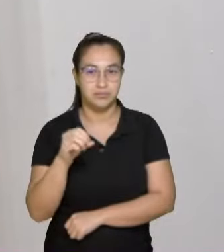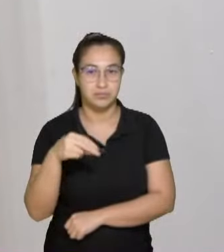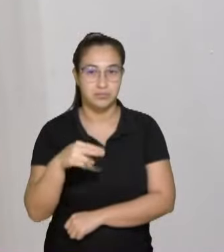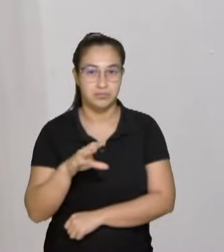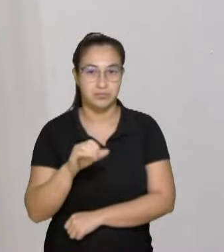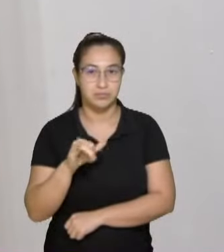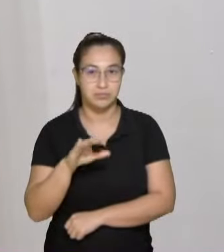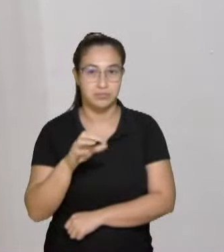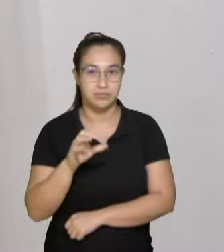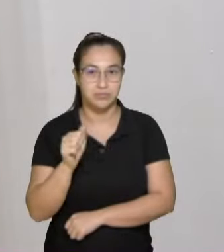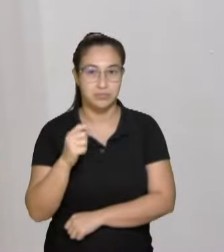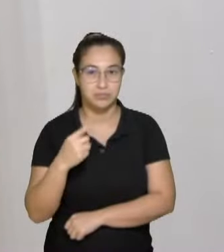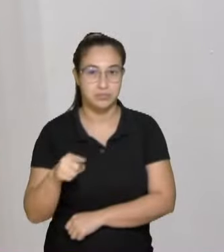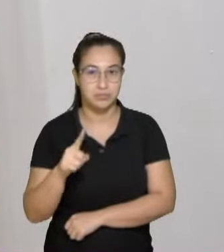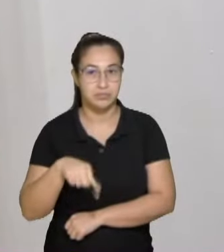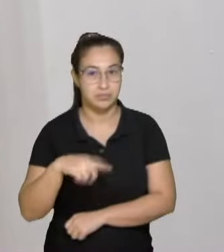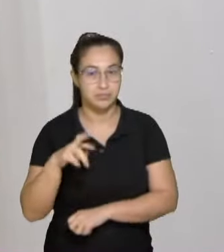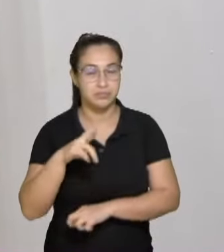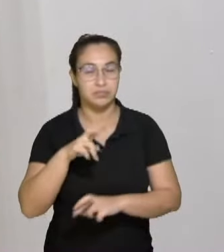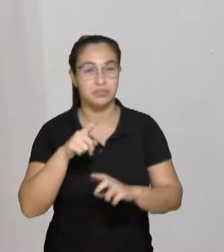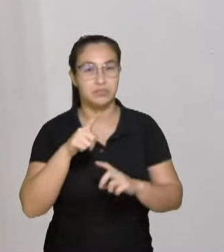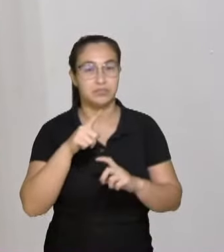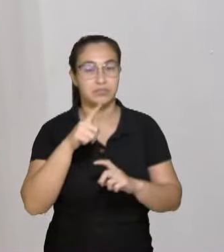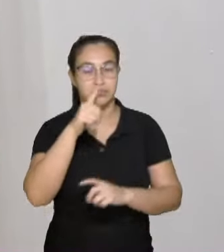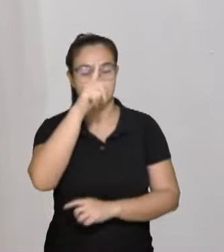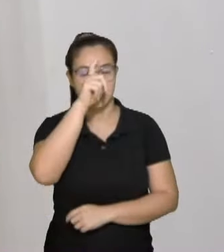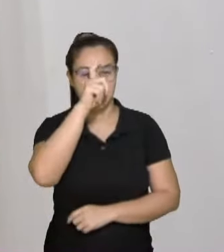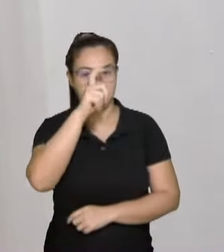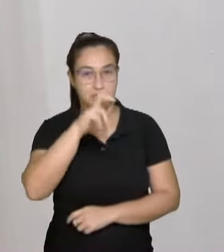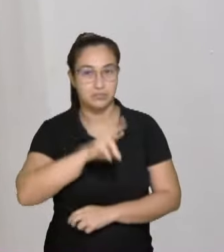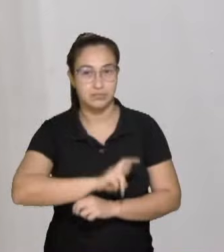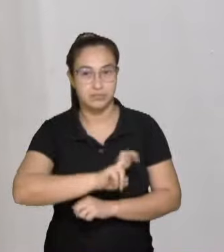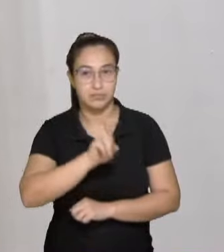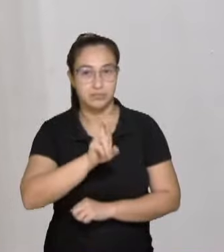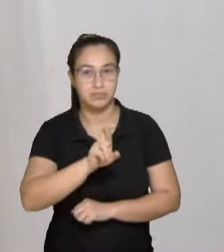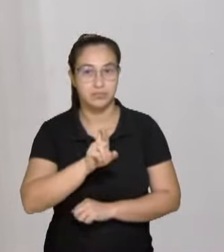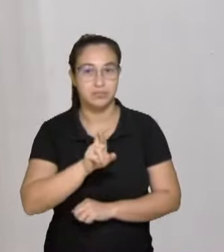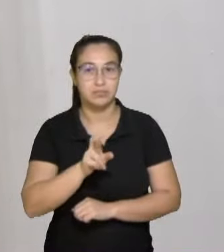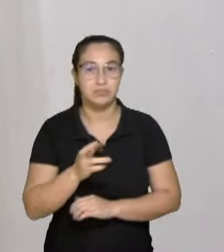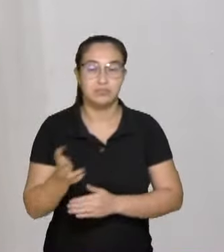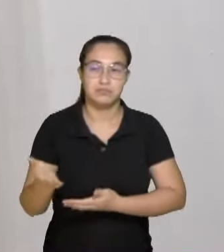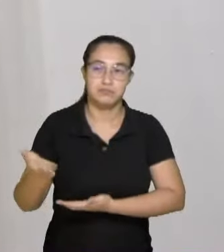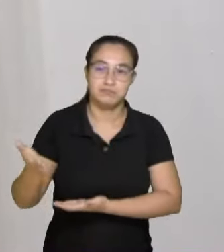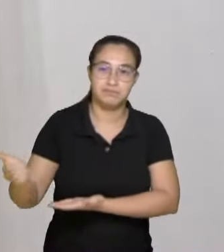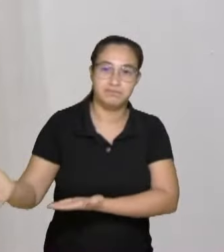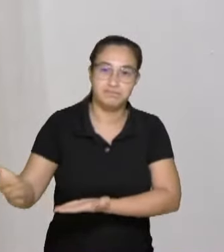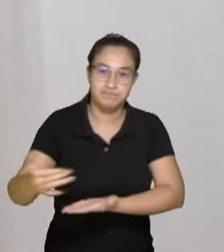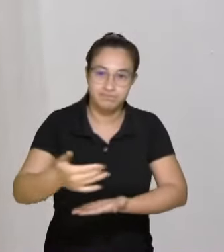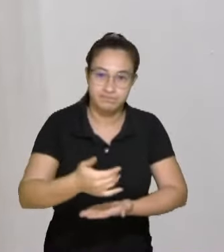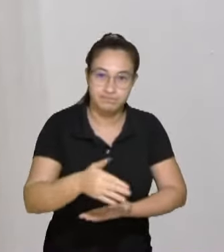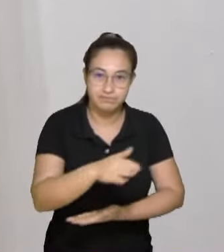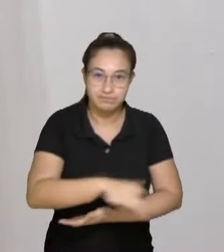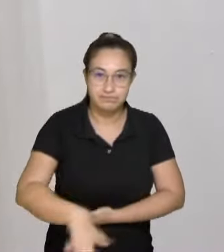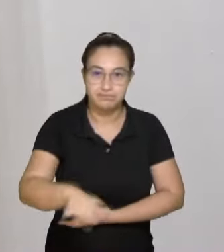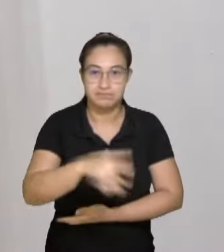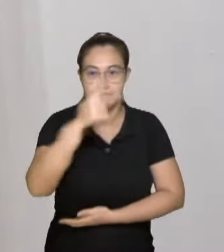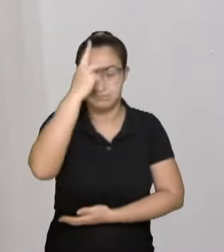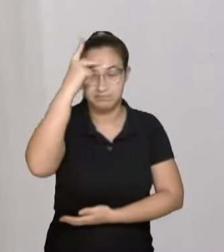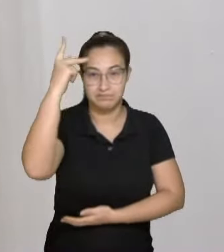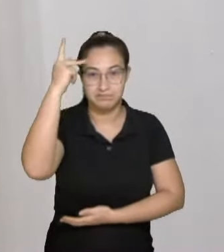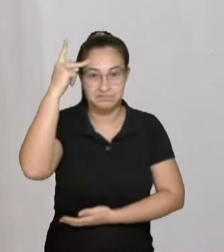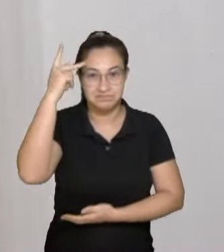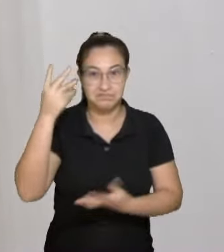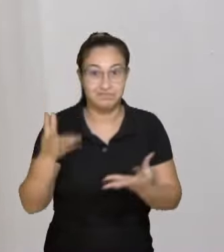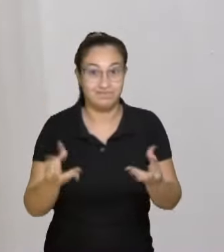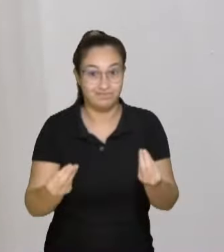por acolher uma população expressiva,